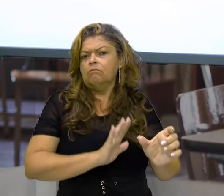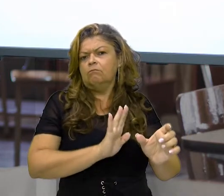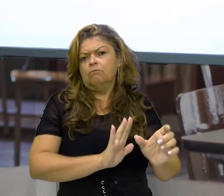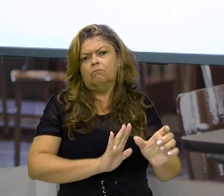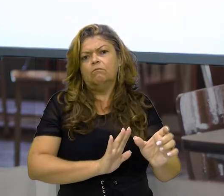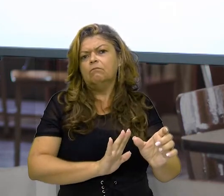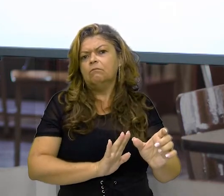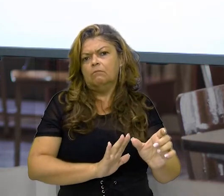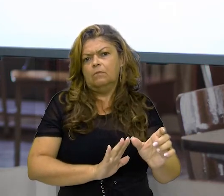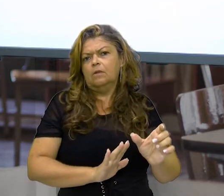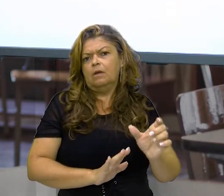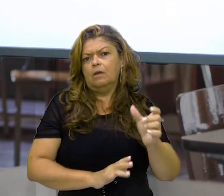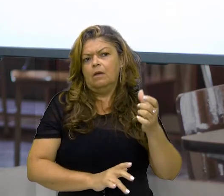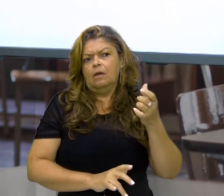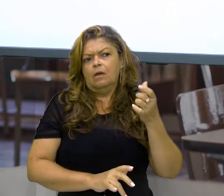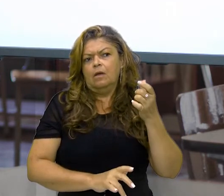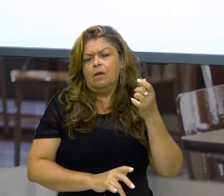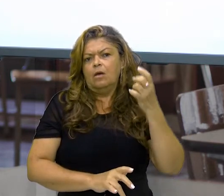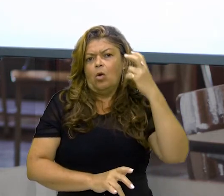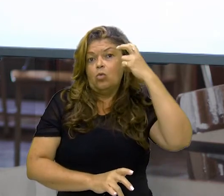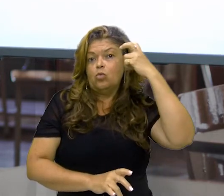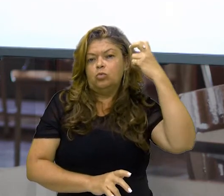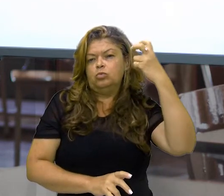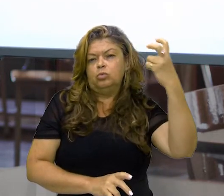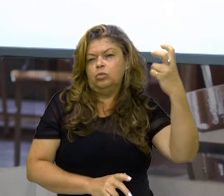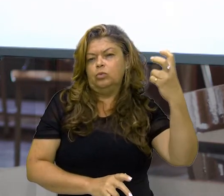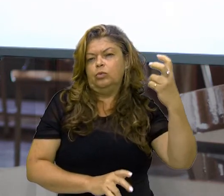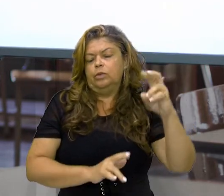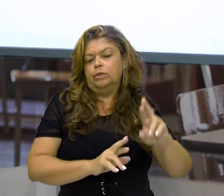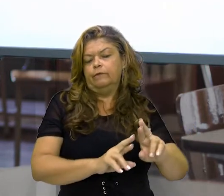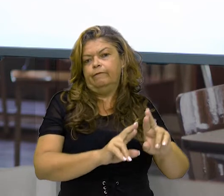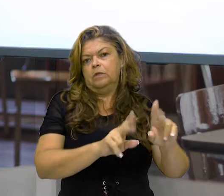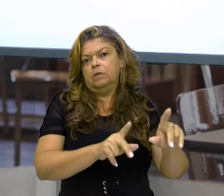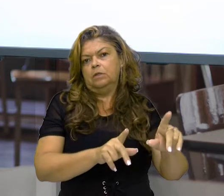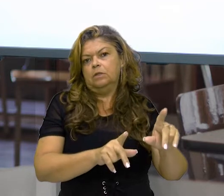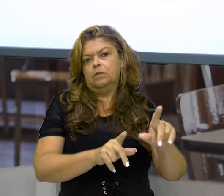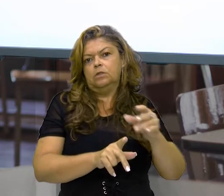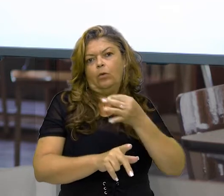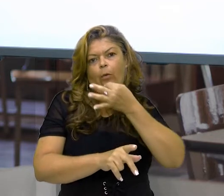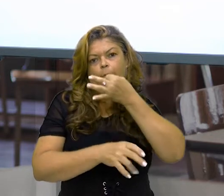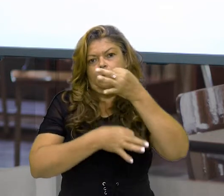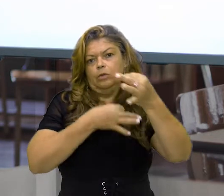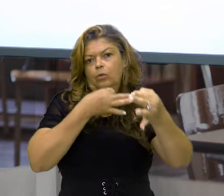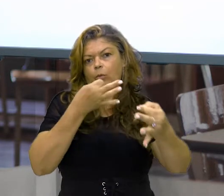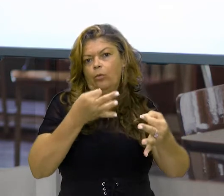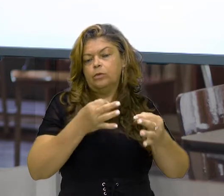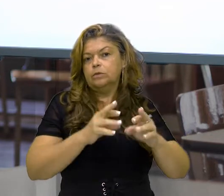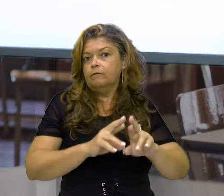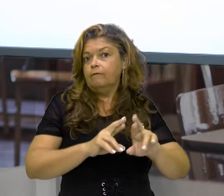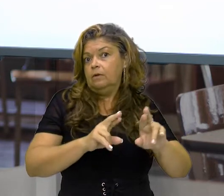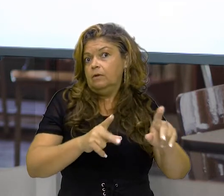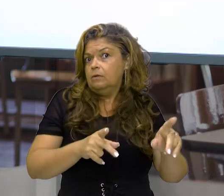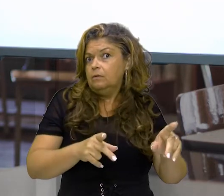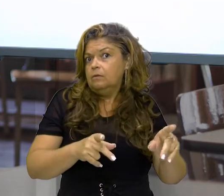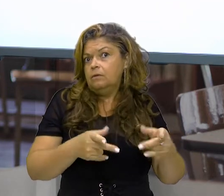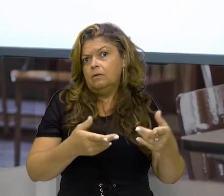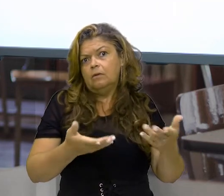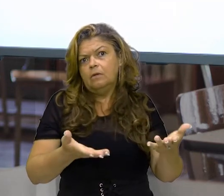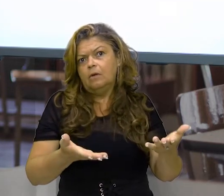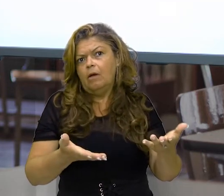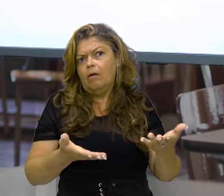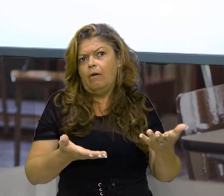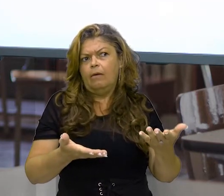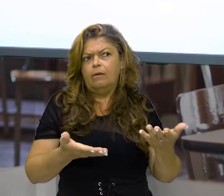vem de outra família, que possui valores e princípios diversos do meu. Então, às vezes, eu não consigo entender e